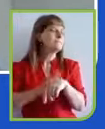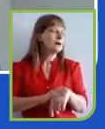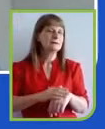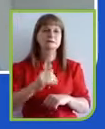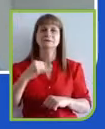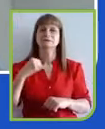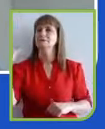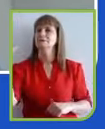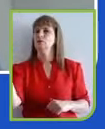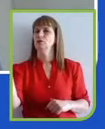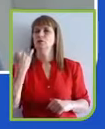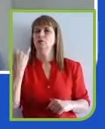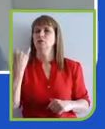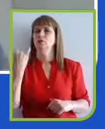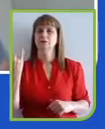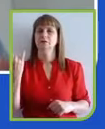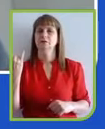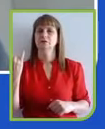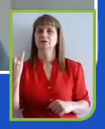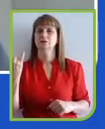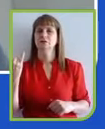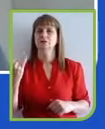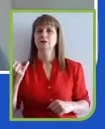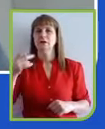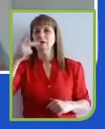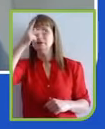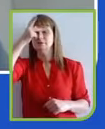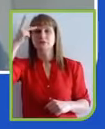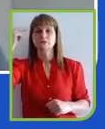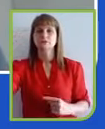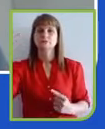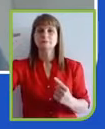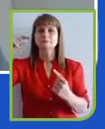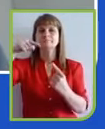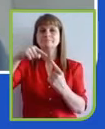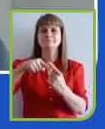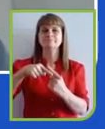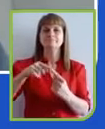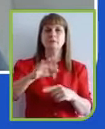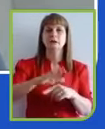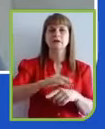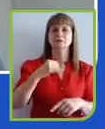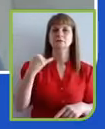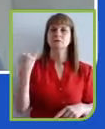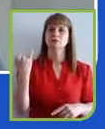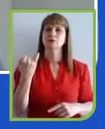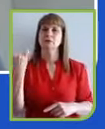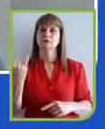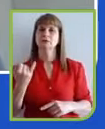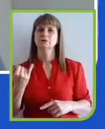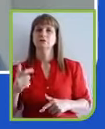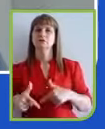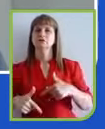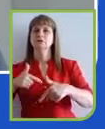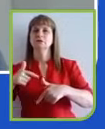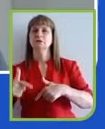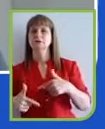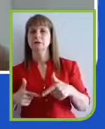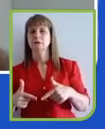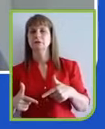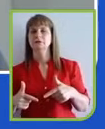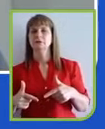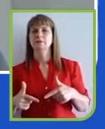coincidimos claramente com o que o colocou, a tendência de se tratar os humanos como humanos. Talvez